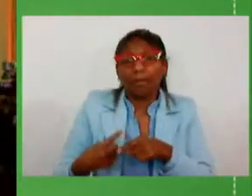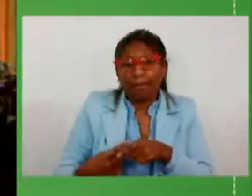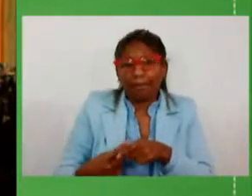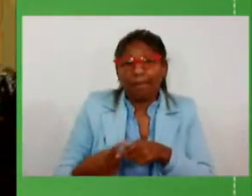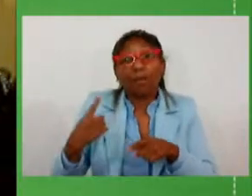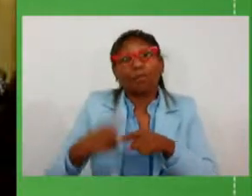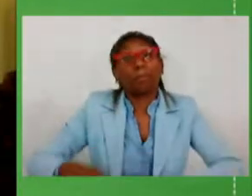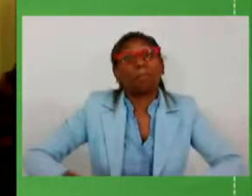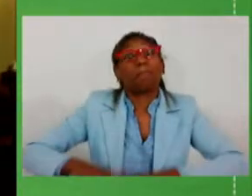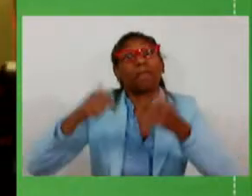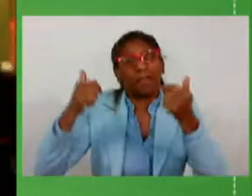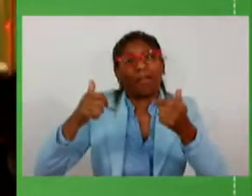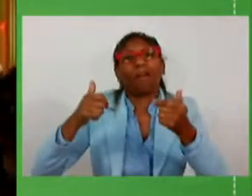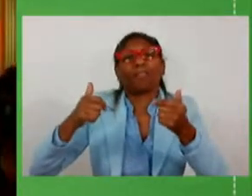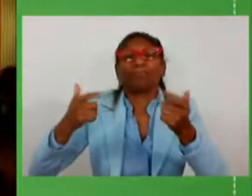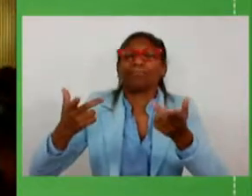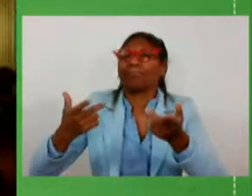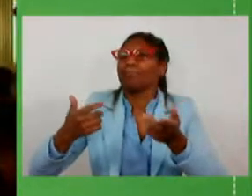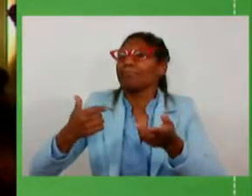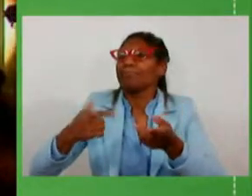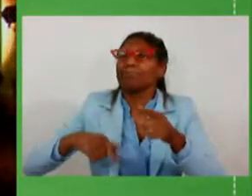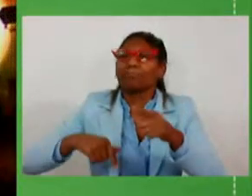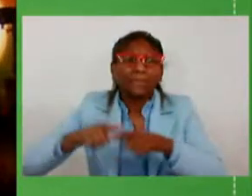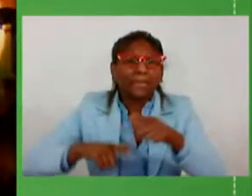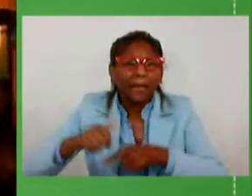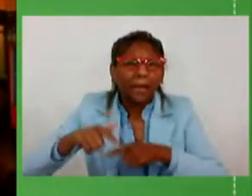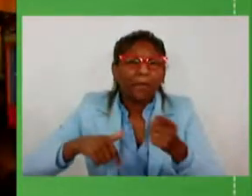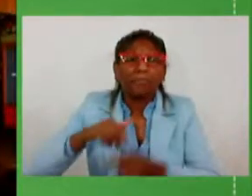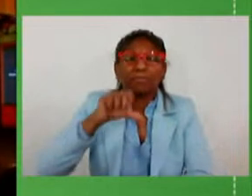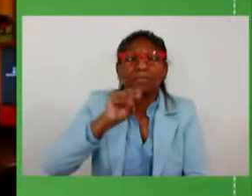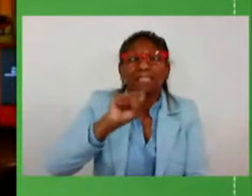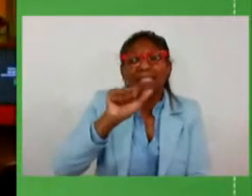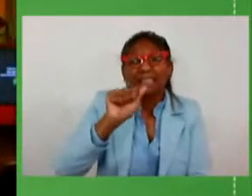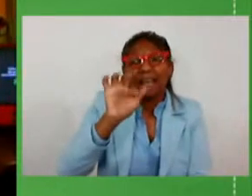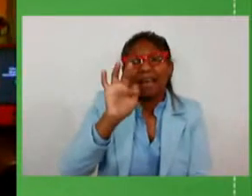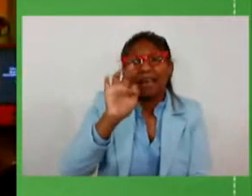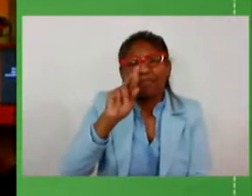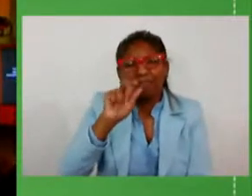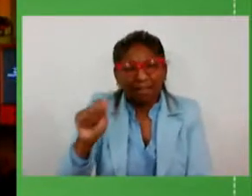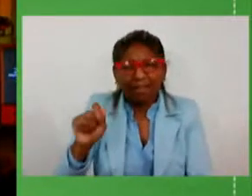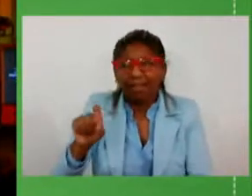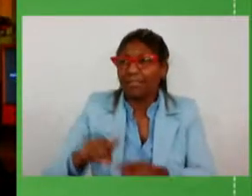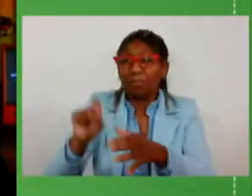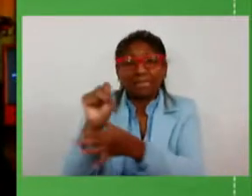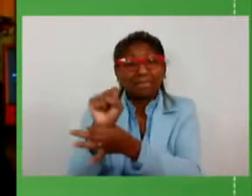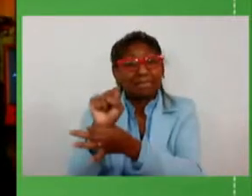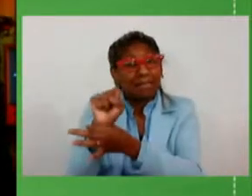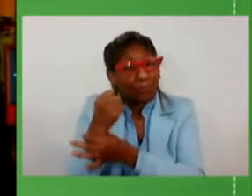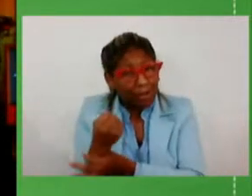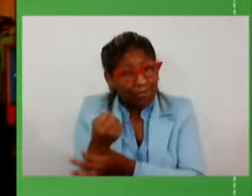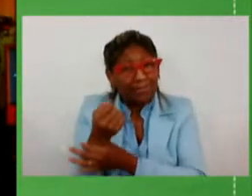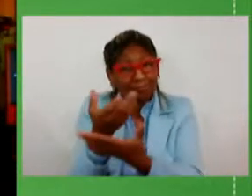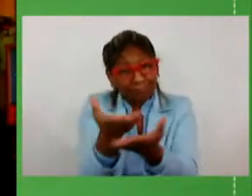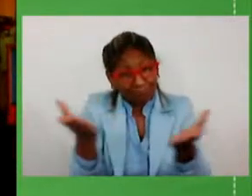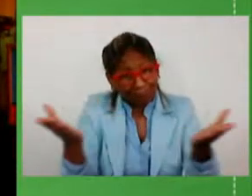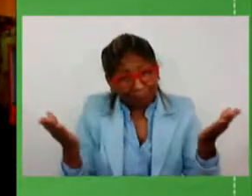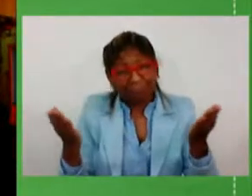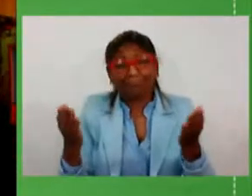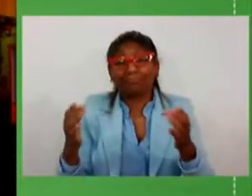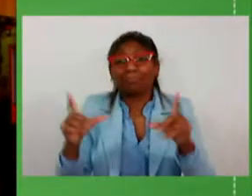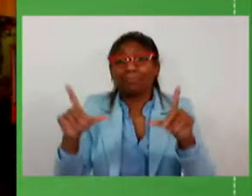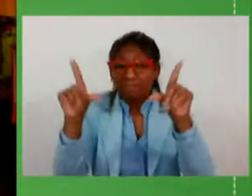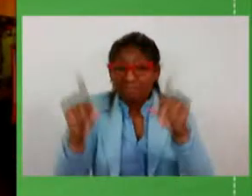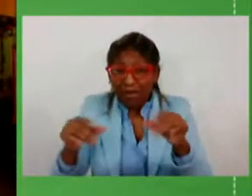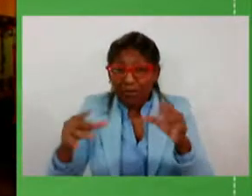condição de escoamento de safra mas também melhor segurança para a população menos acidentes mais